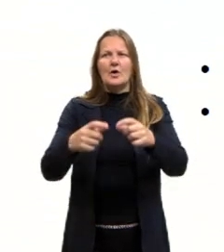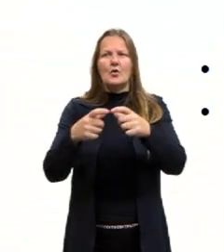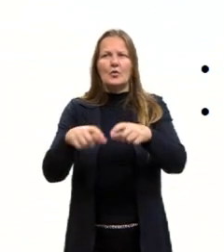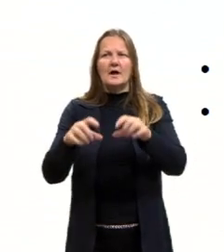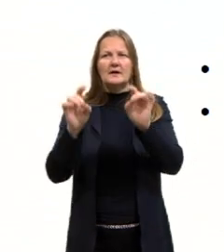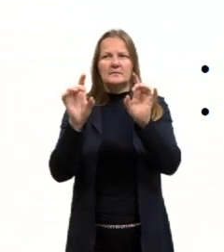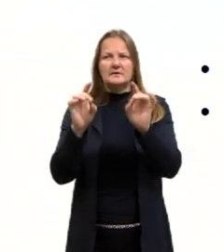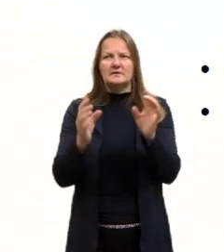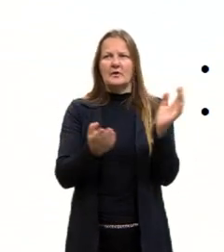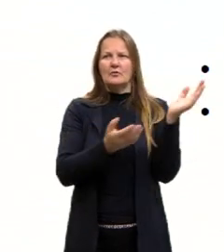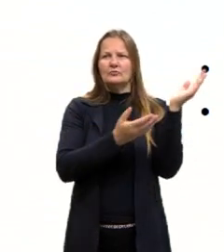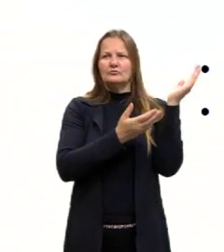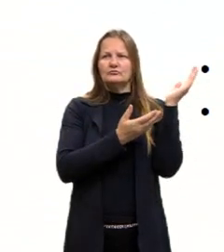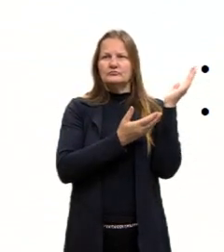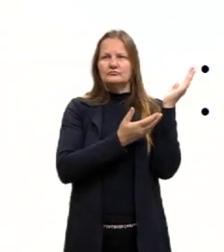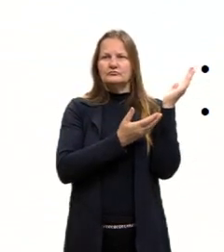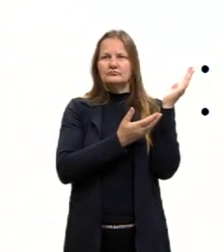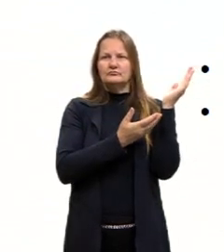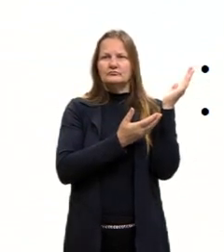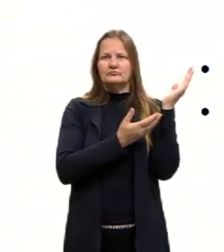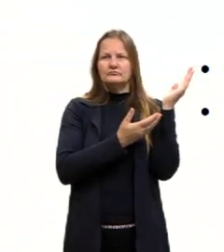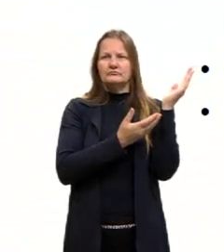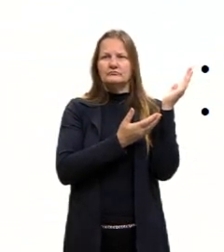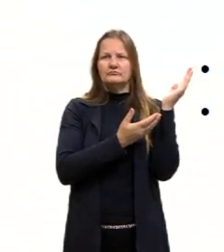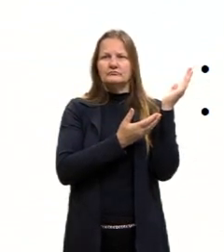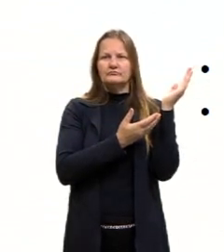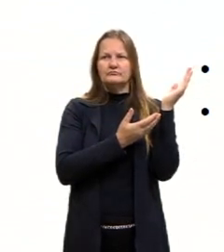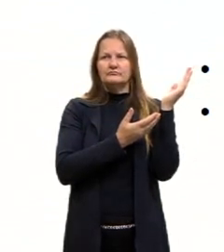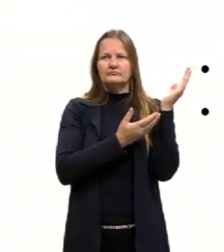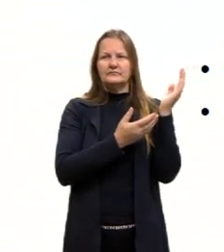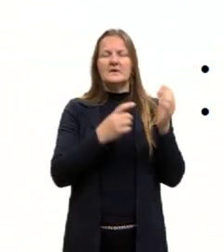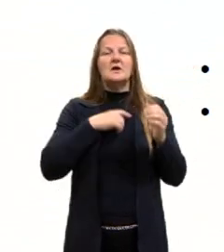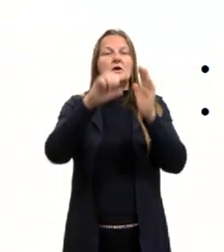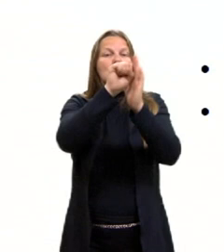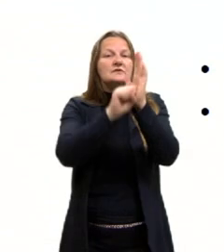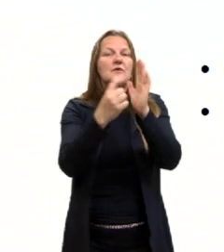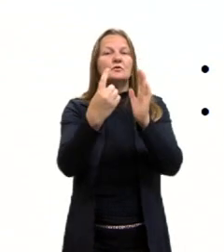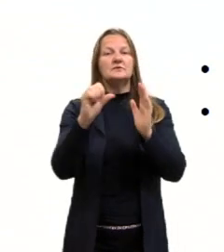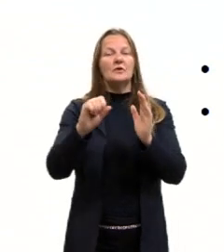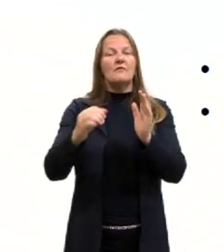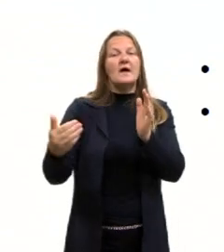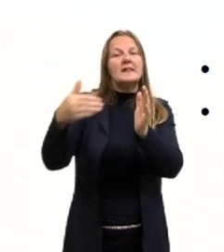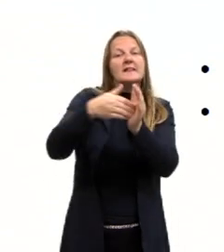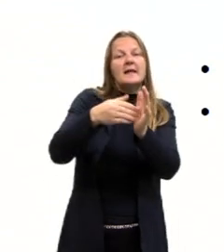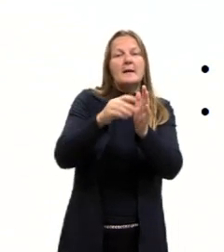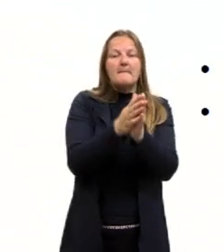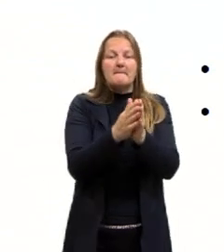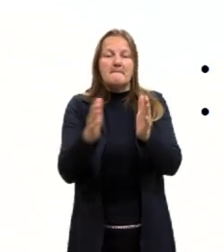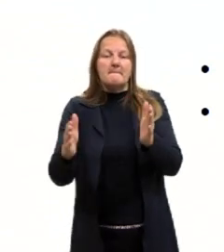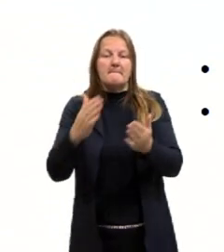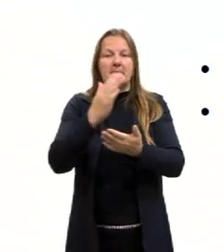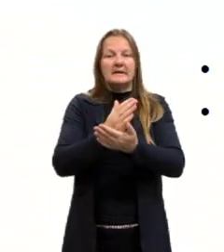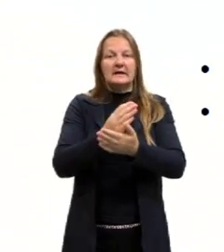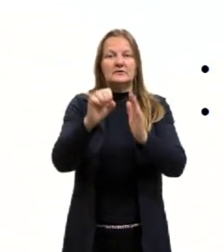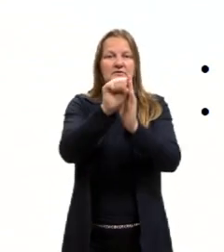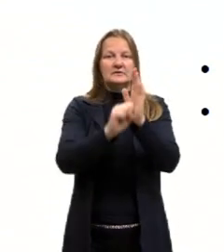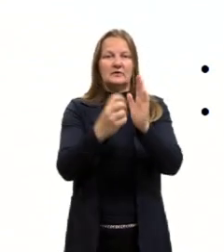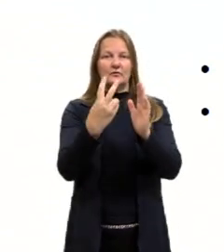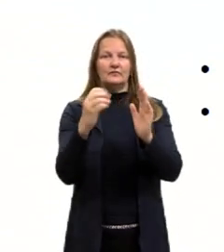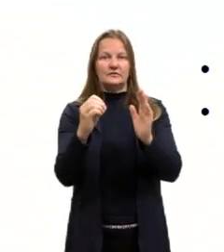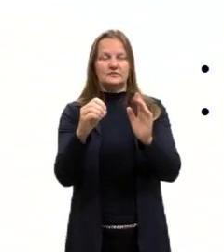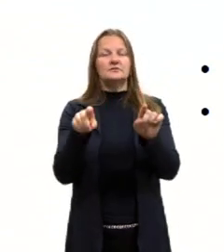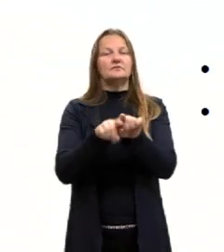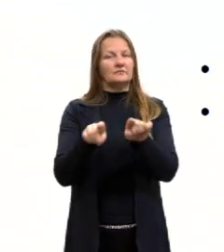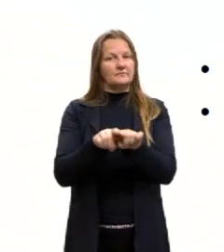objeto de disputa, de briga, durante o final do século XIX e durante a primeira metade do século XX também. Daí,